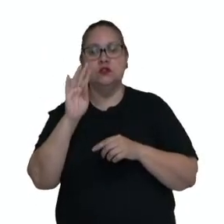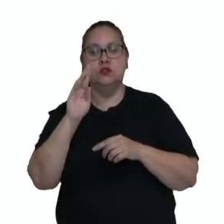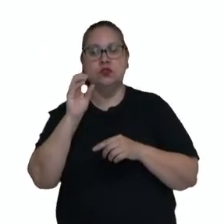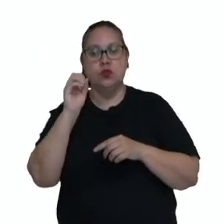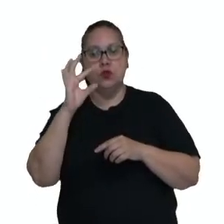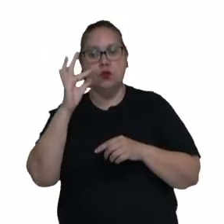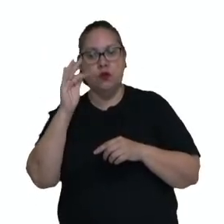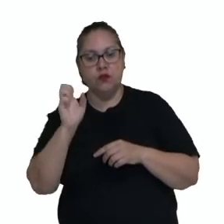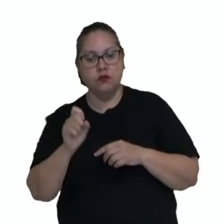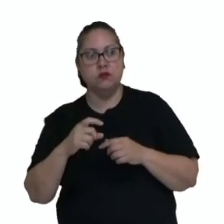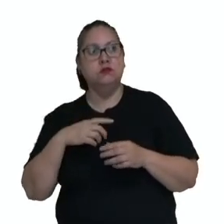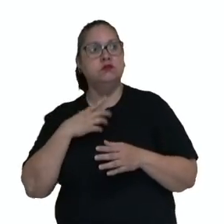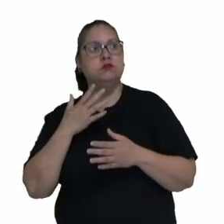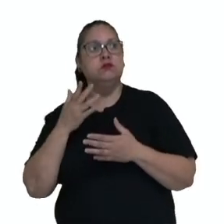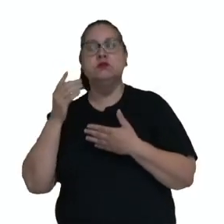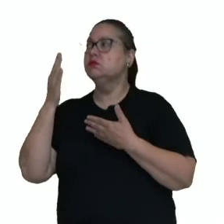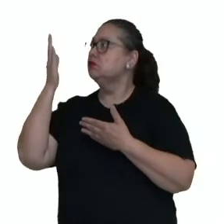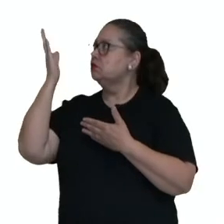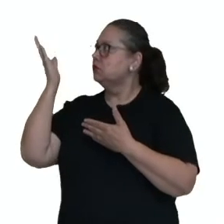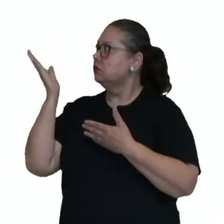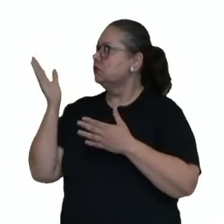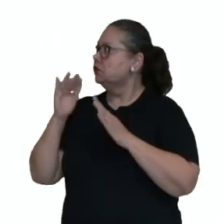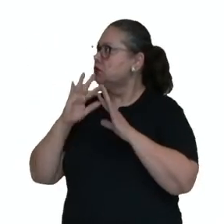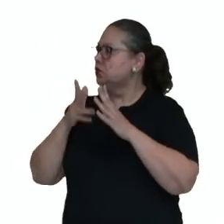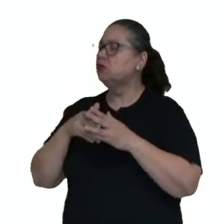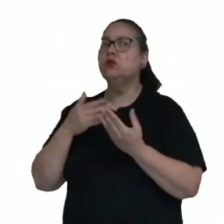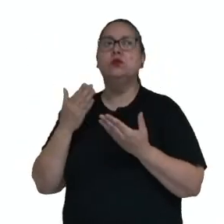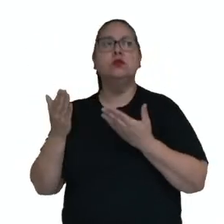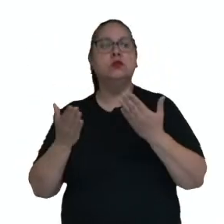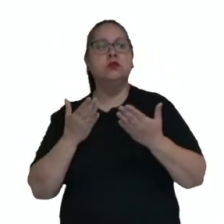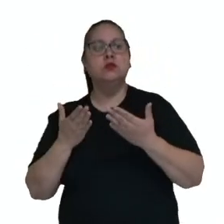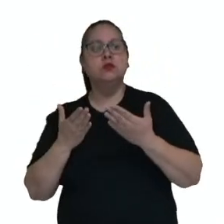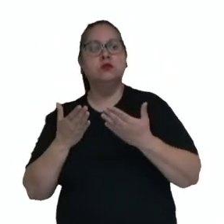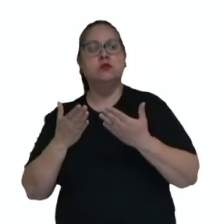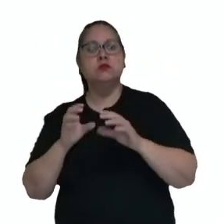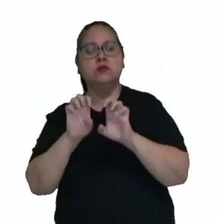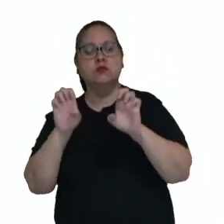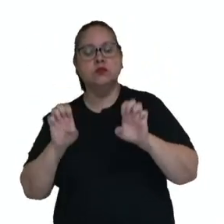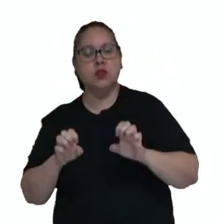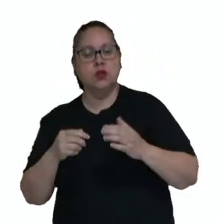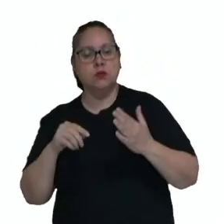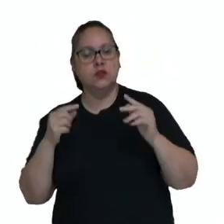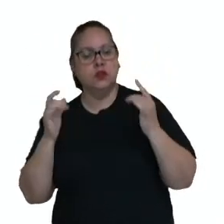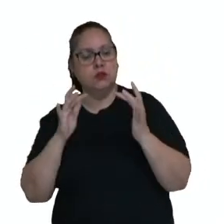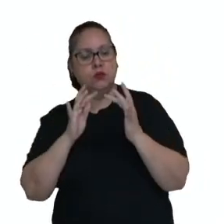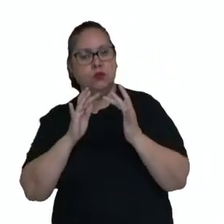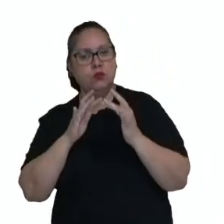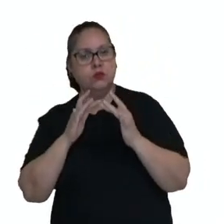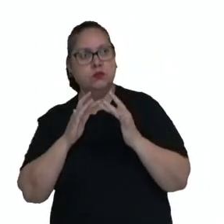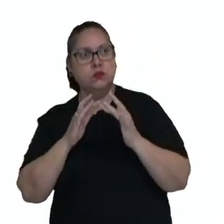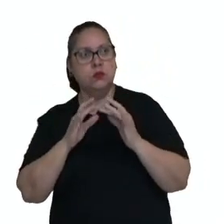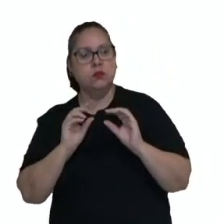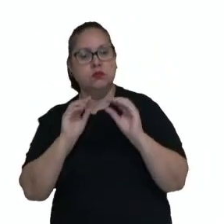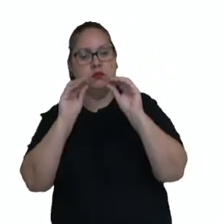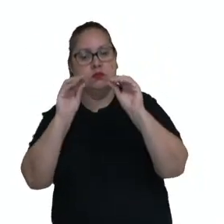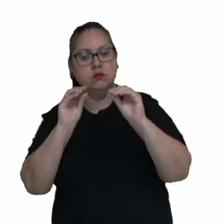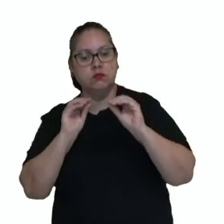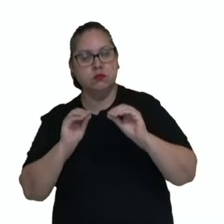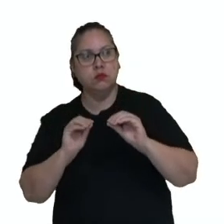E eu tenho ainda o refrão e o estribuí. Em relação ao esquema rímico, eu posso ter a posição das rimas como